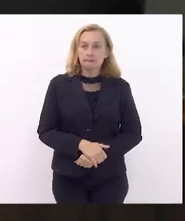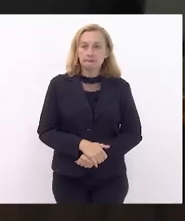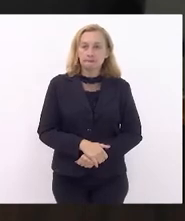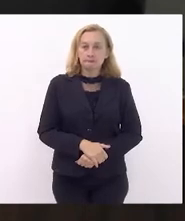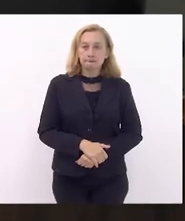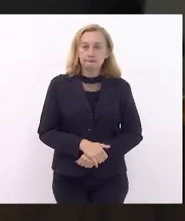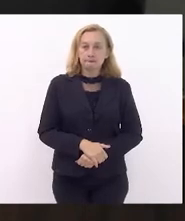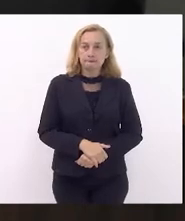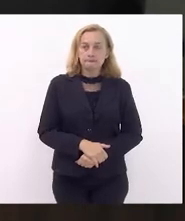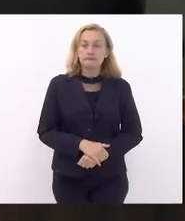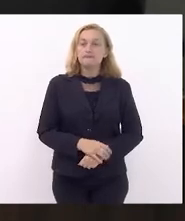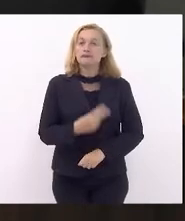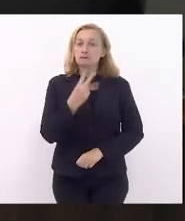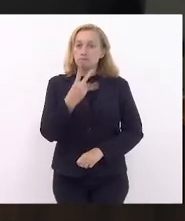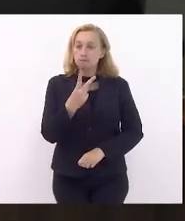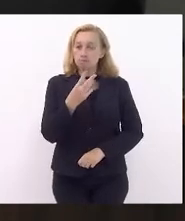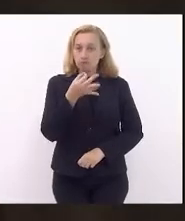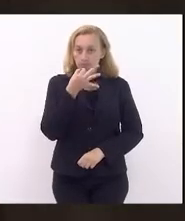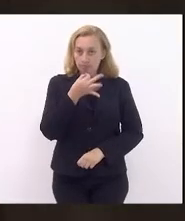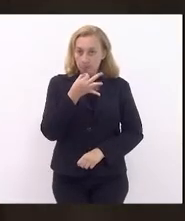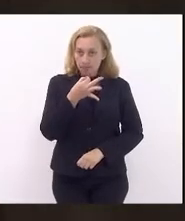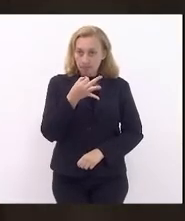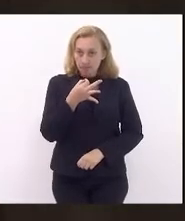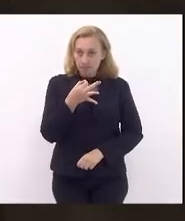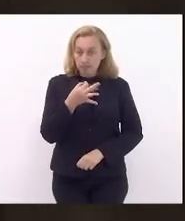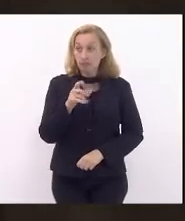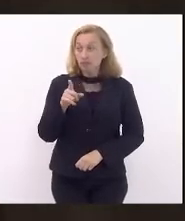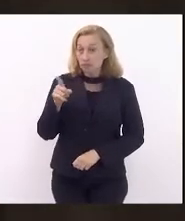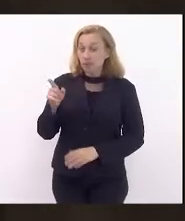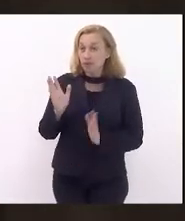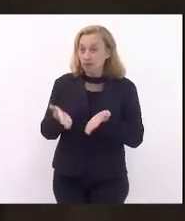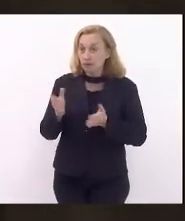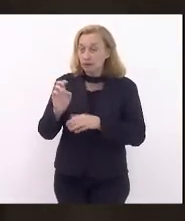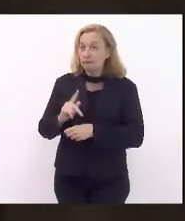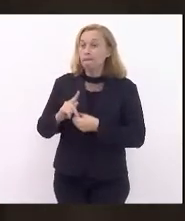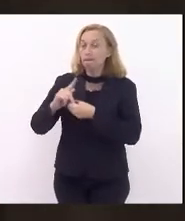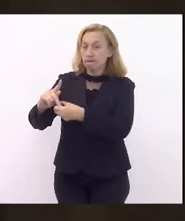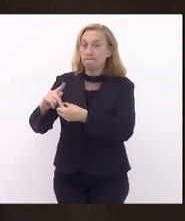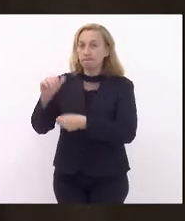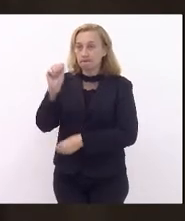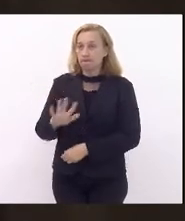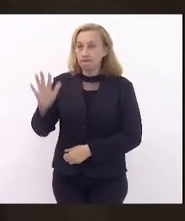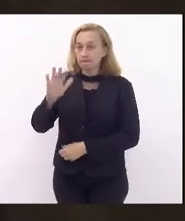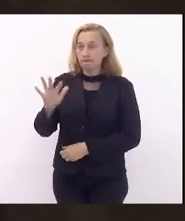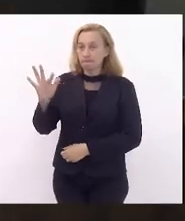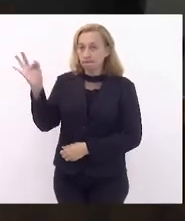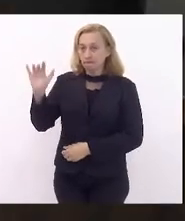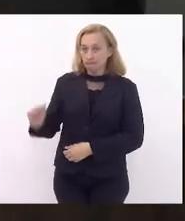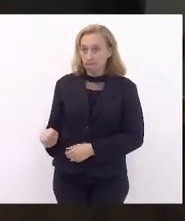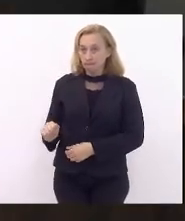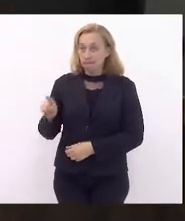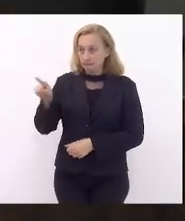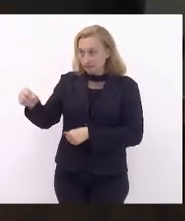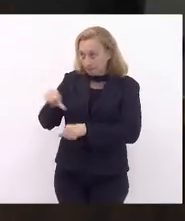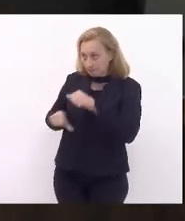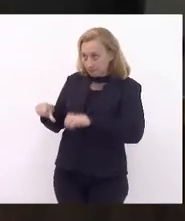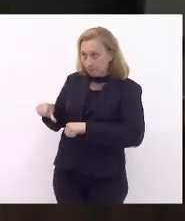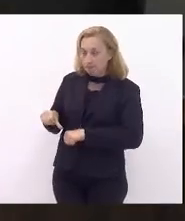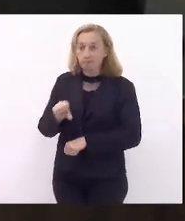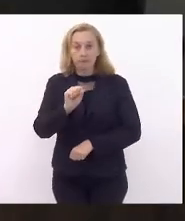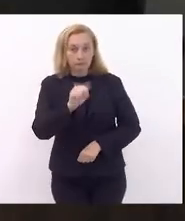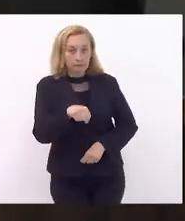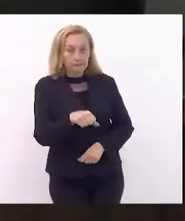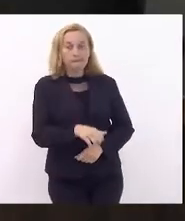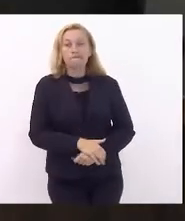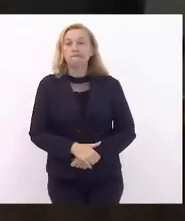Tivemos, dessa vez, dois pareceres. Esse agora é da Procuradoria Geral da Fazenda Nacional. Esse foi contrário. É. Os